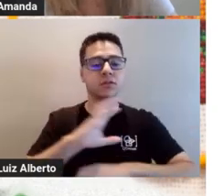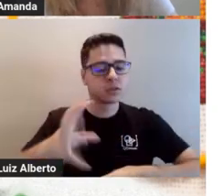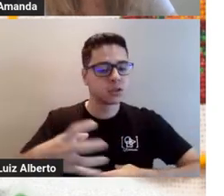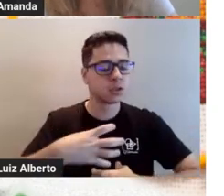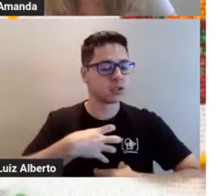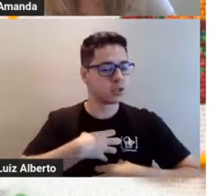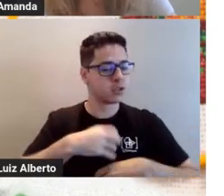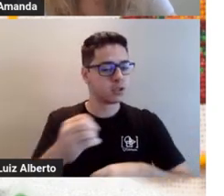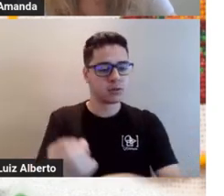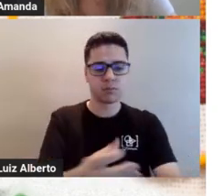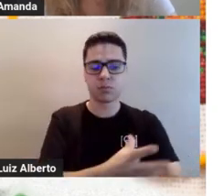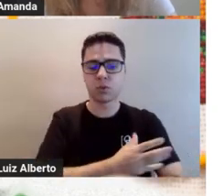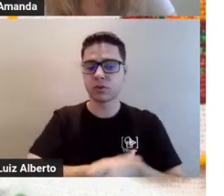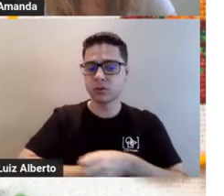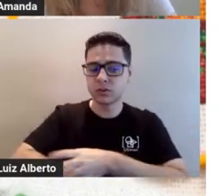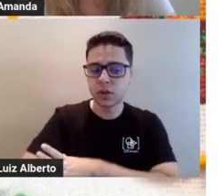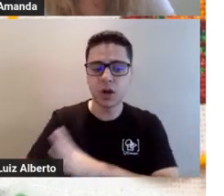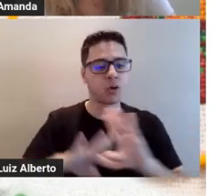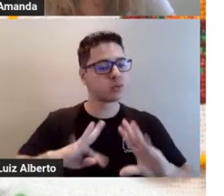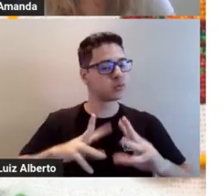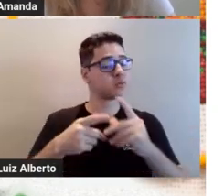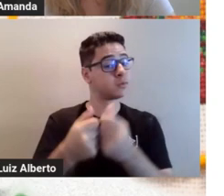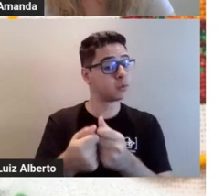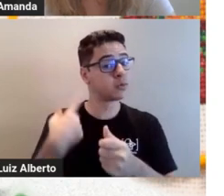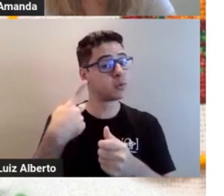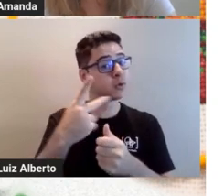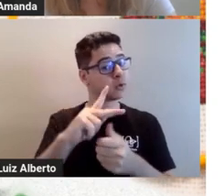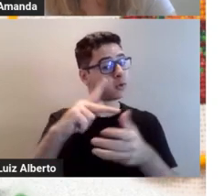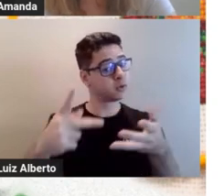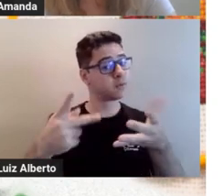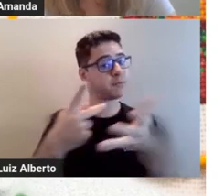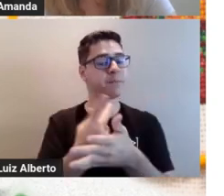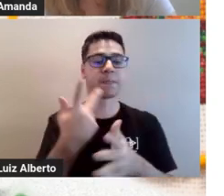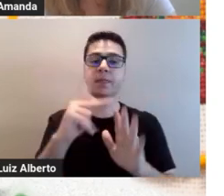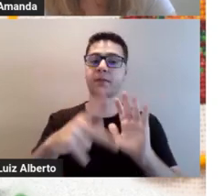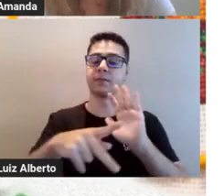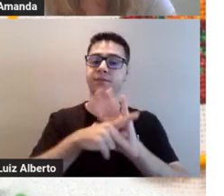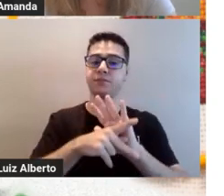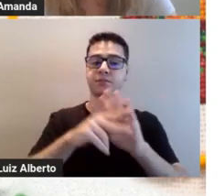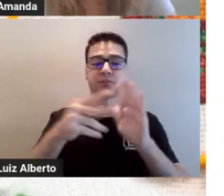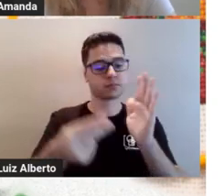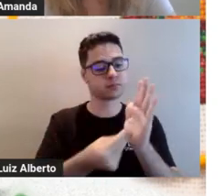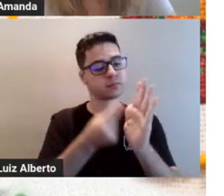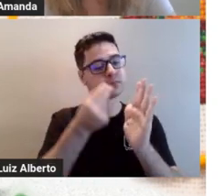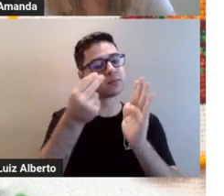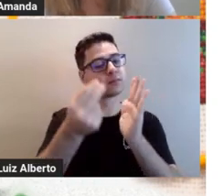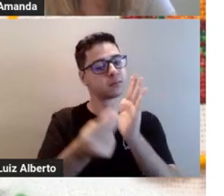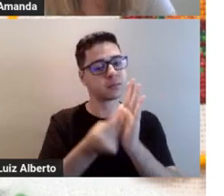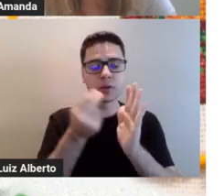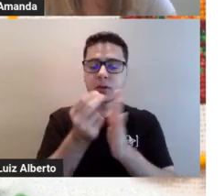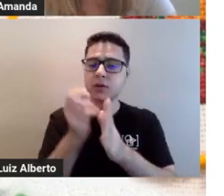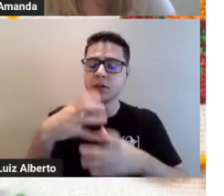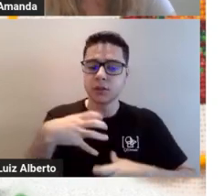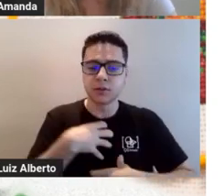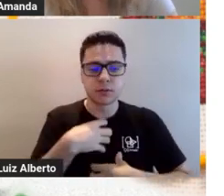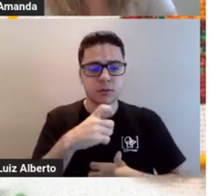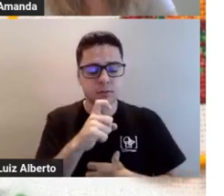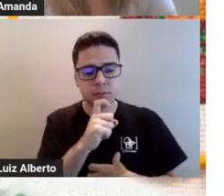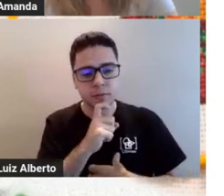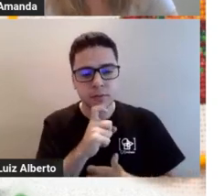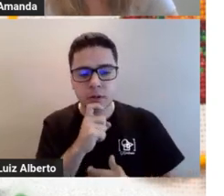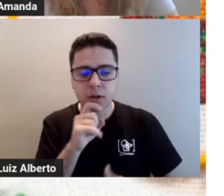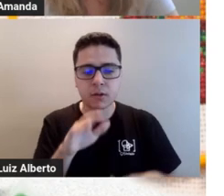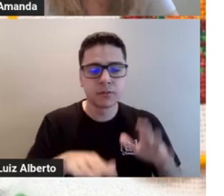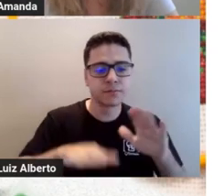ter a intenção de causar, por exemplo, em uma parte do seu bordado uma sensação de frio. Então, isso